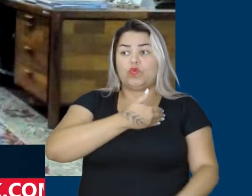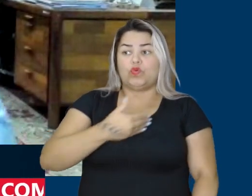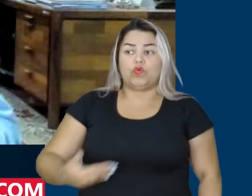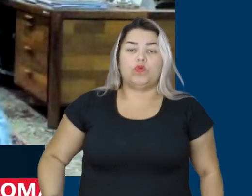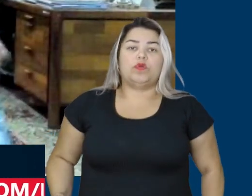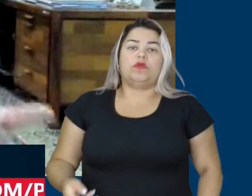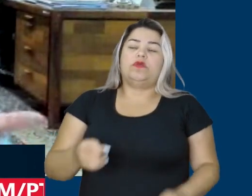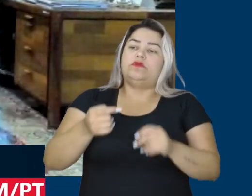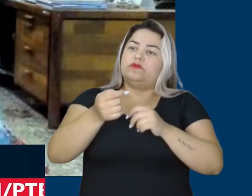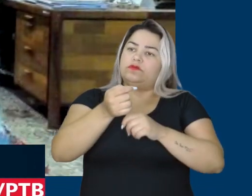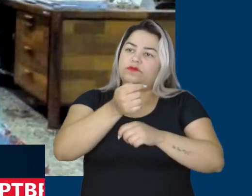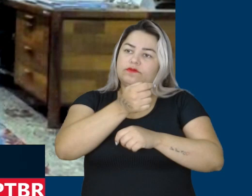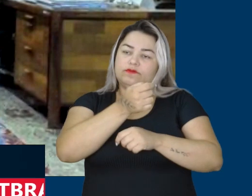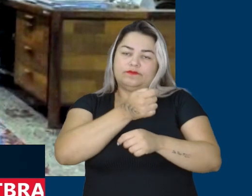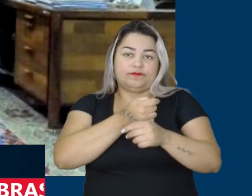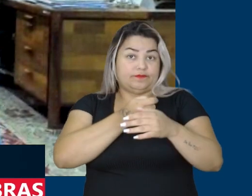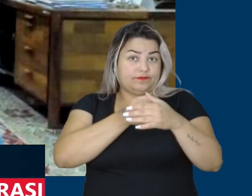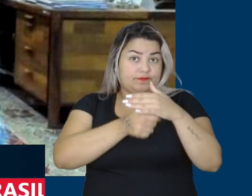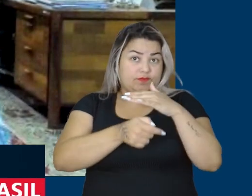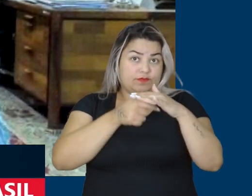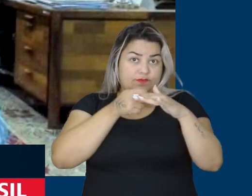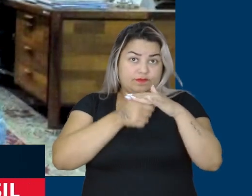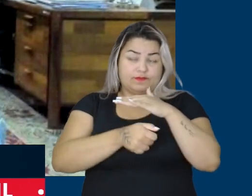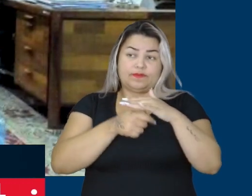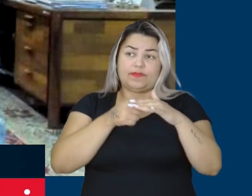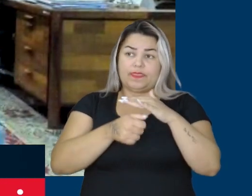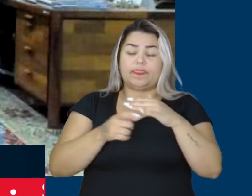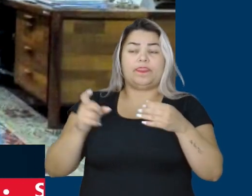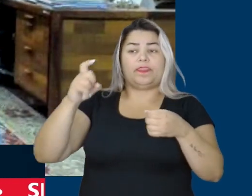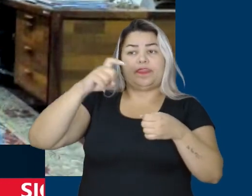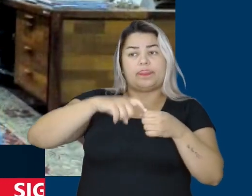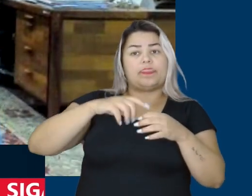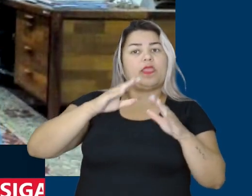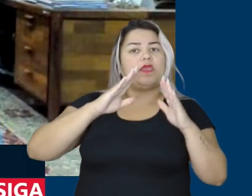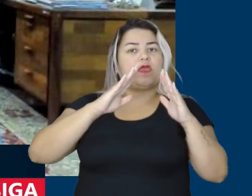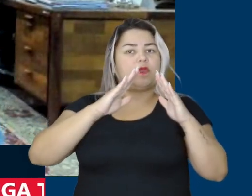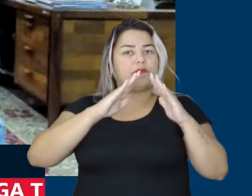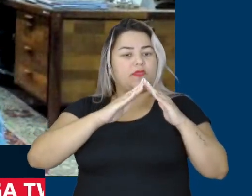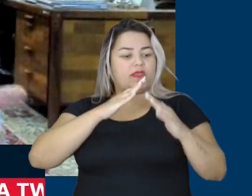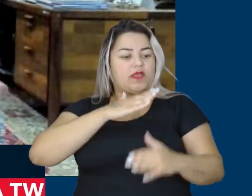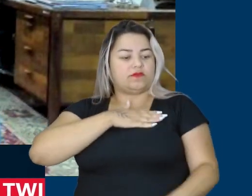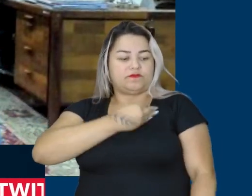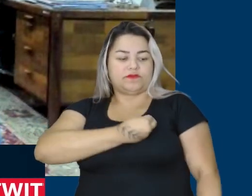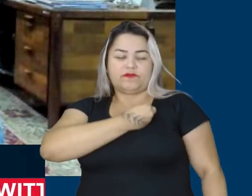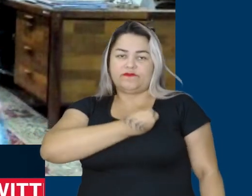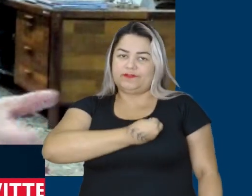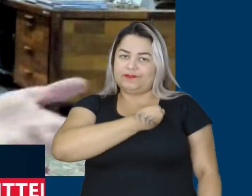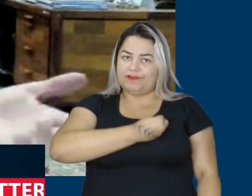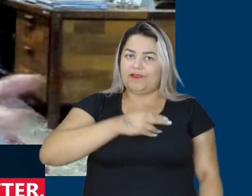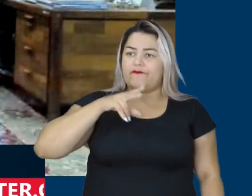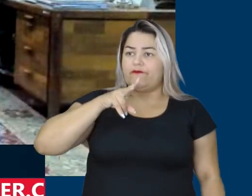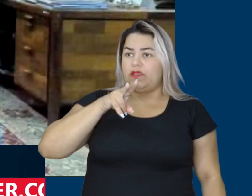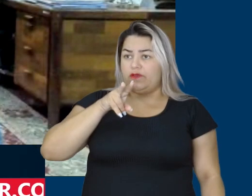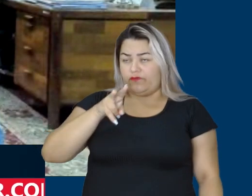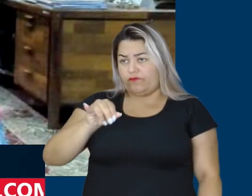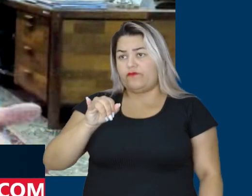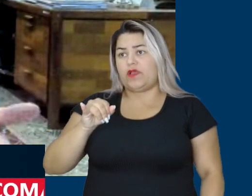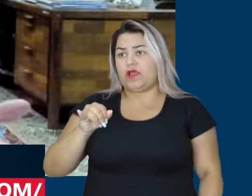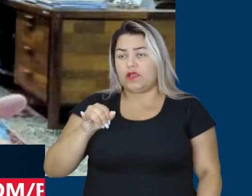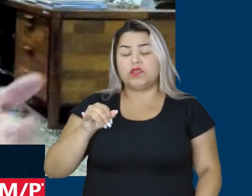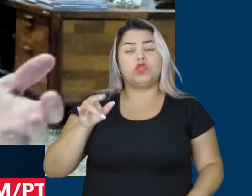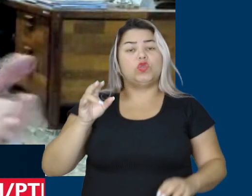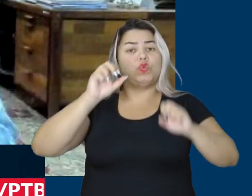investimento, fomentando a retomada do Minha Casa e Minha Vida de forma muito consistente. Então, tudo isso vai dando uma